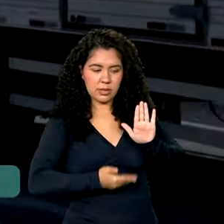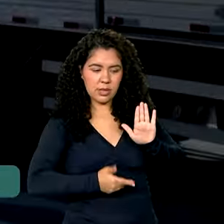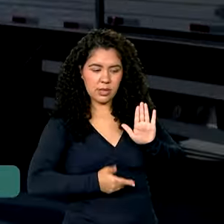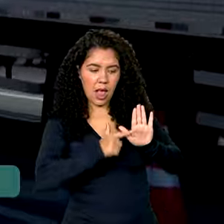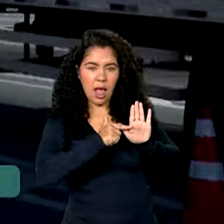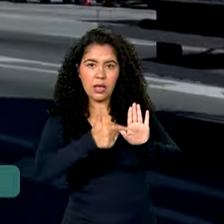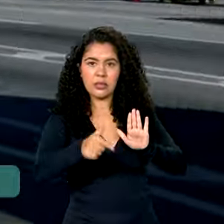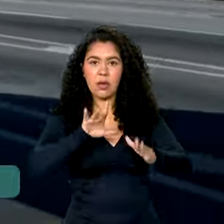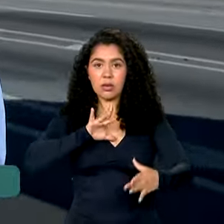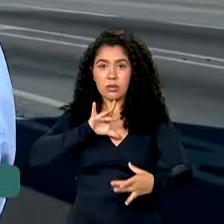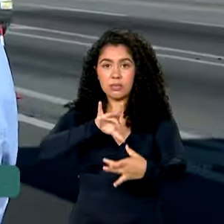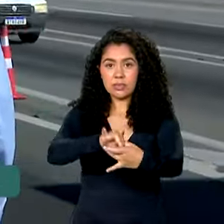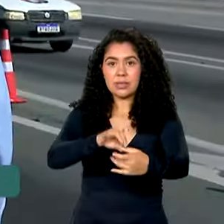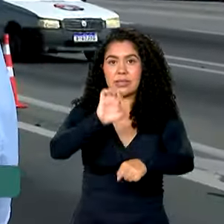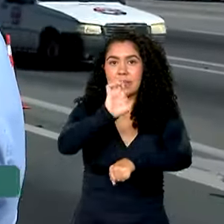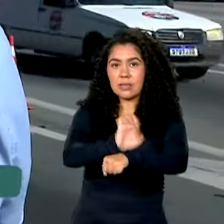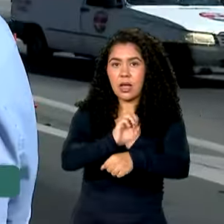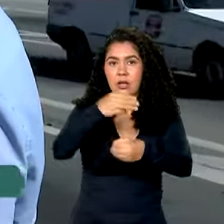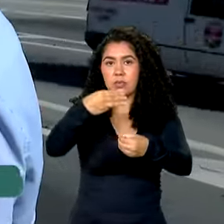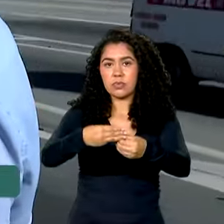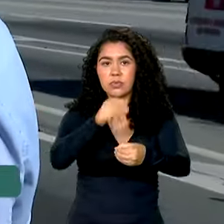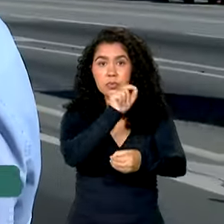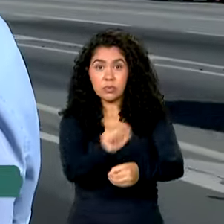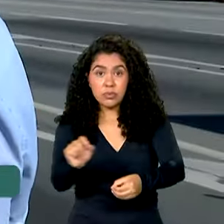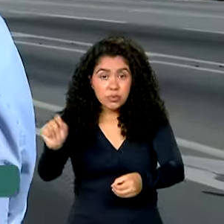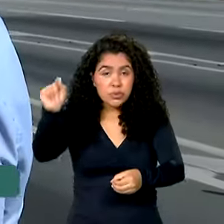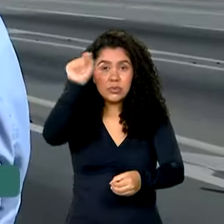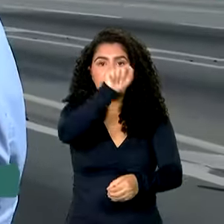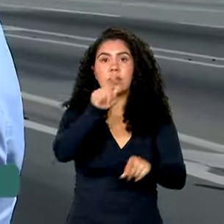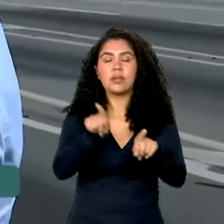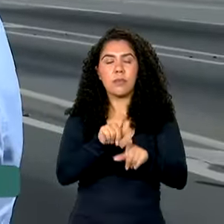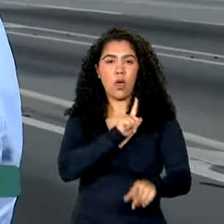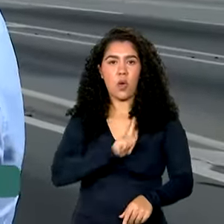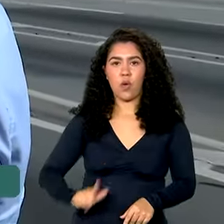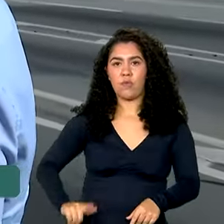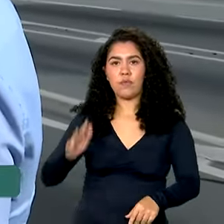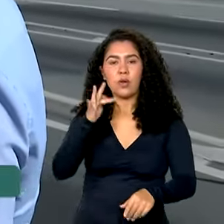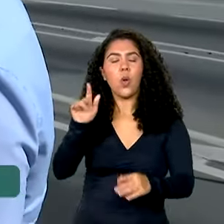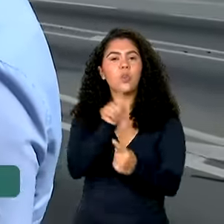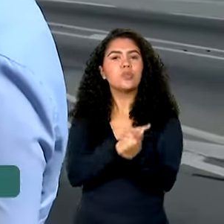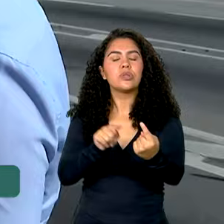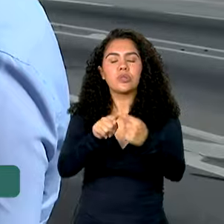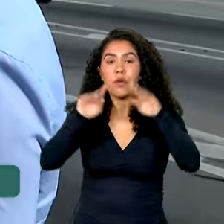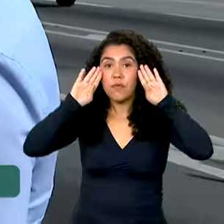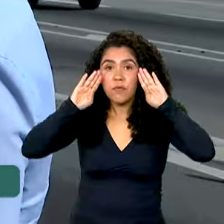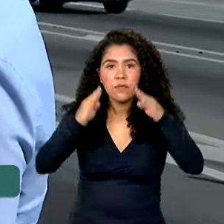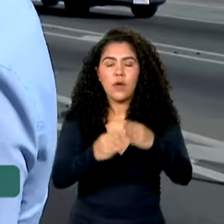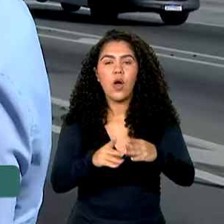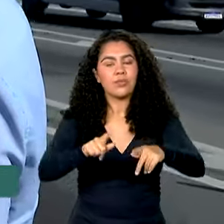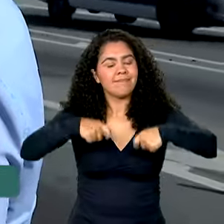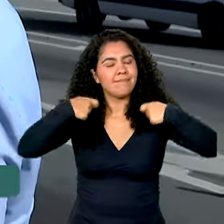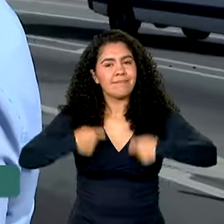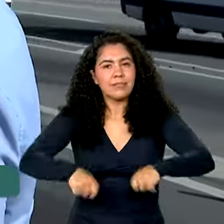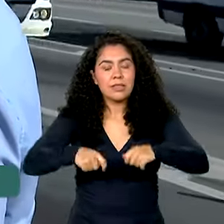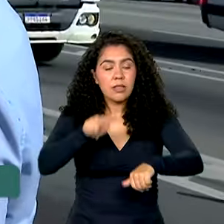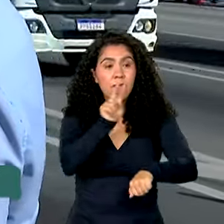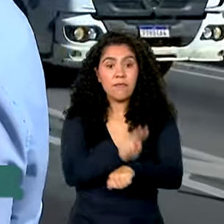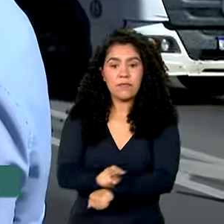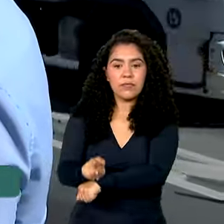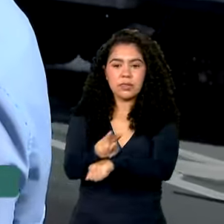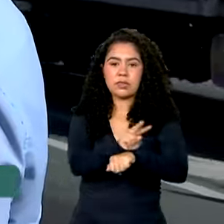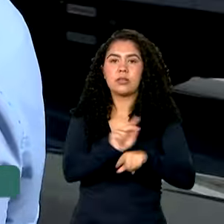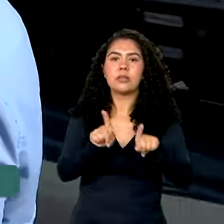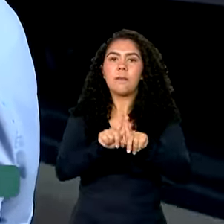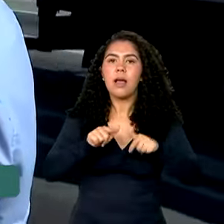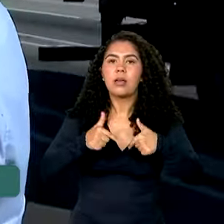e governo federal, juntos, focando naquilo que mais necessita ser fiscalizado e também a